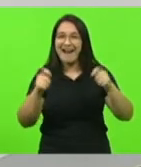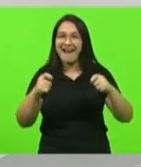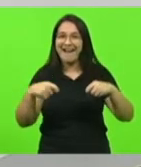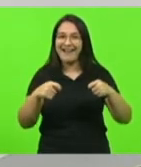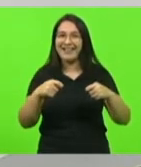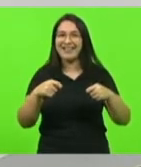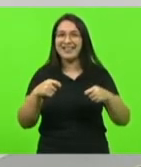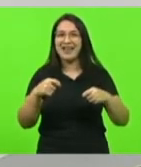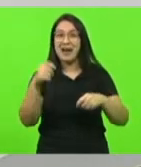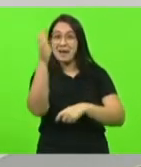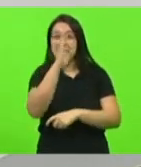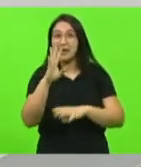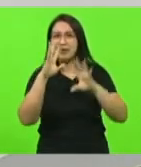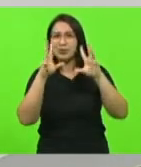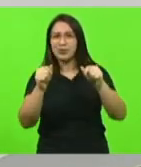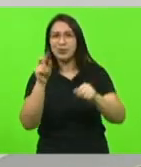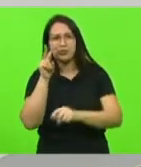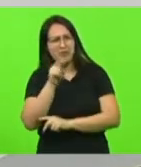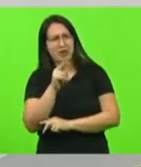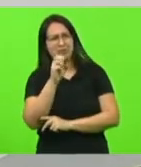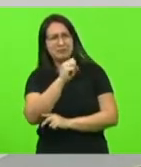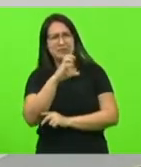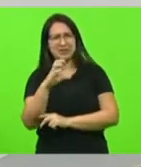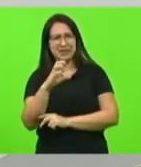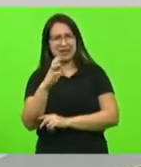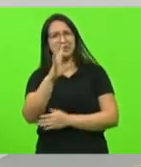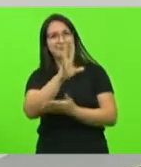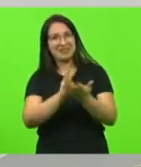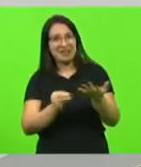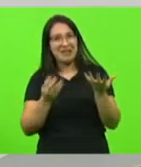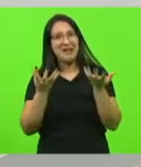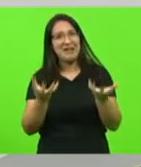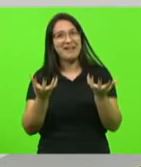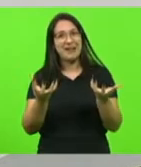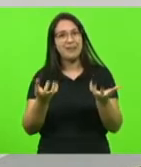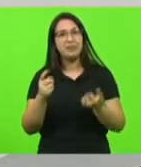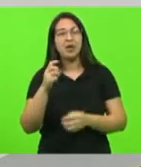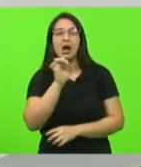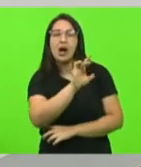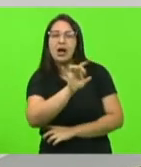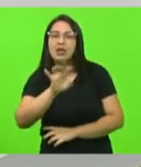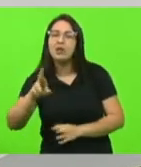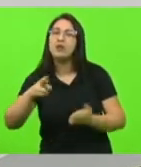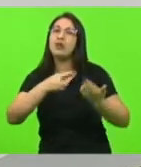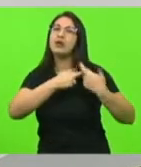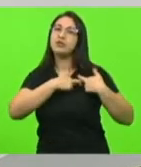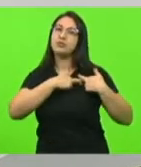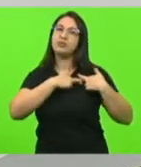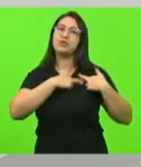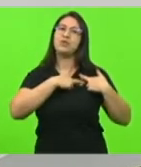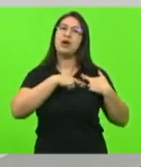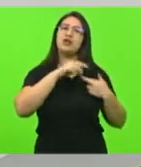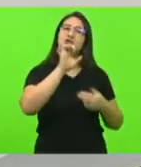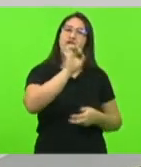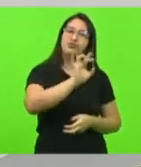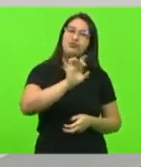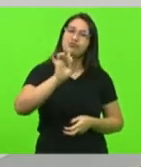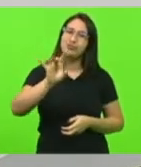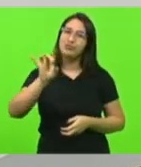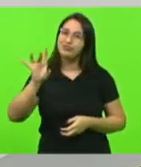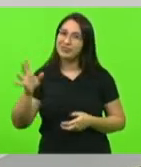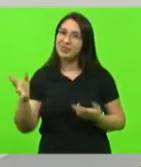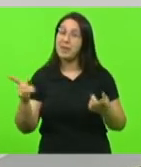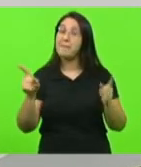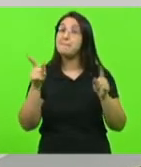nós temos responsabilidade individual cada um de nós temos responsabilidade individual mas temos responsabilidade